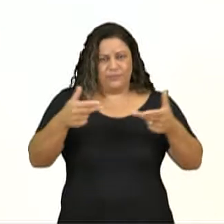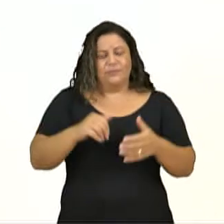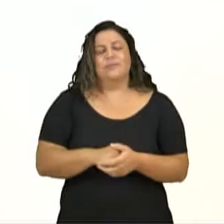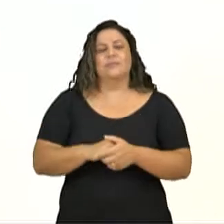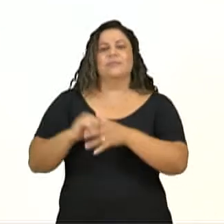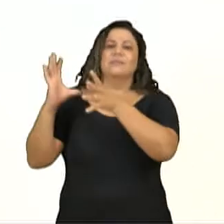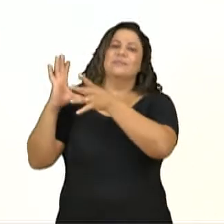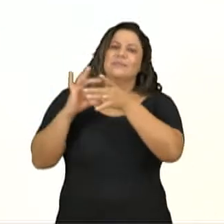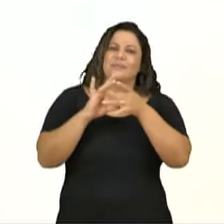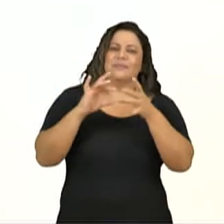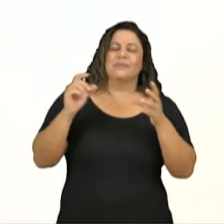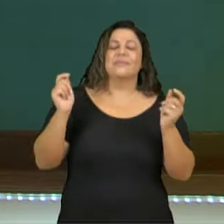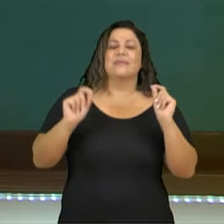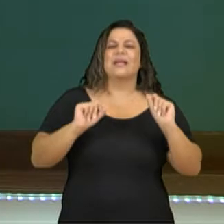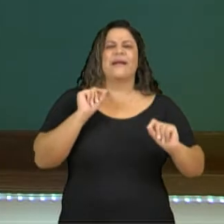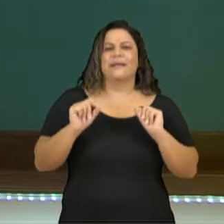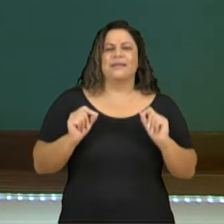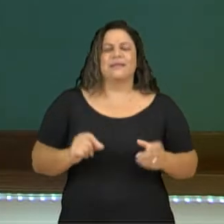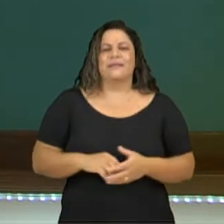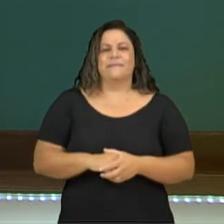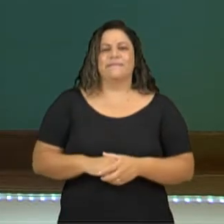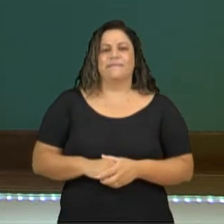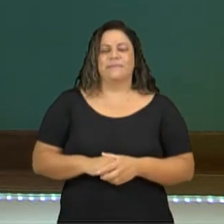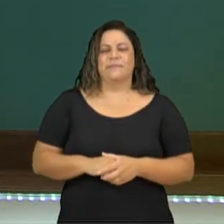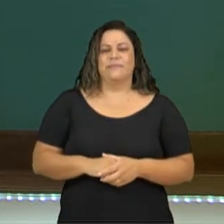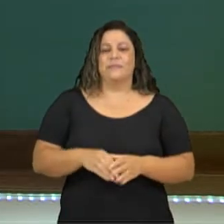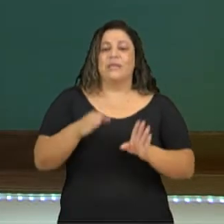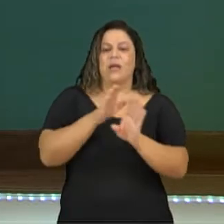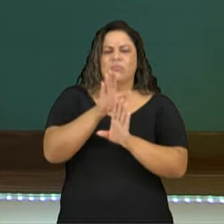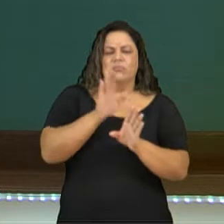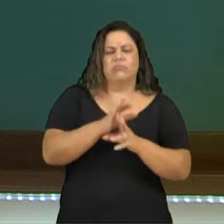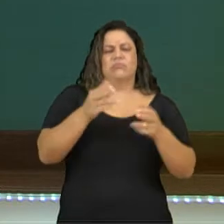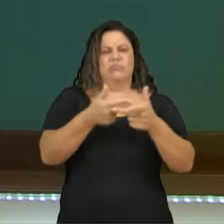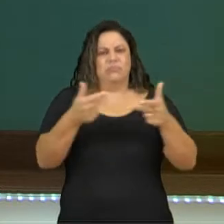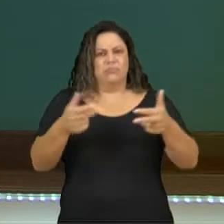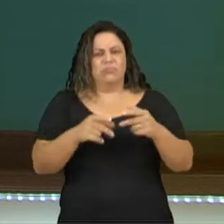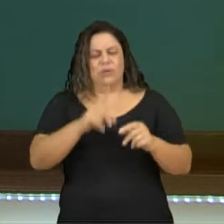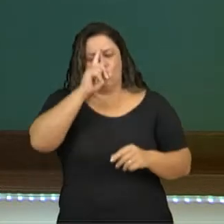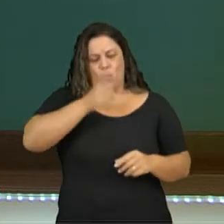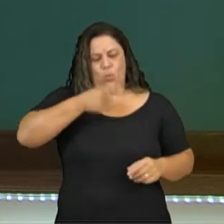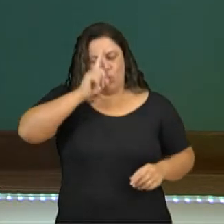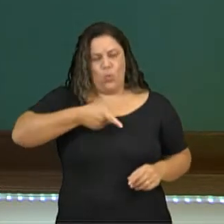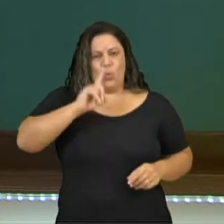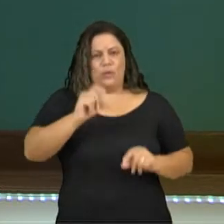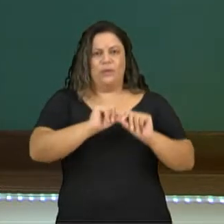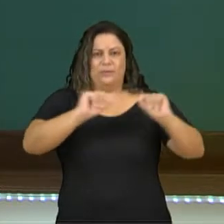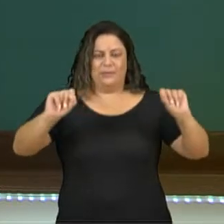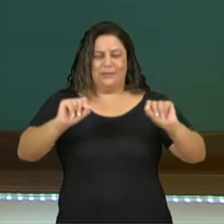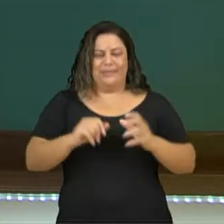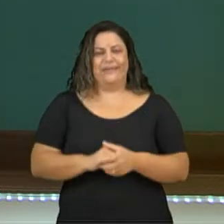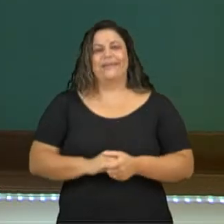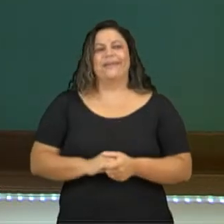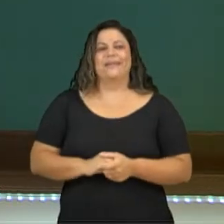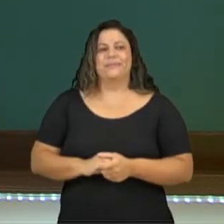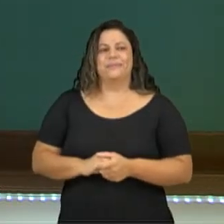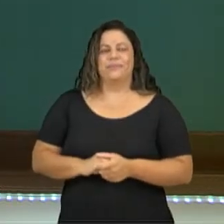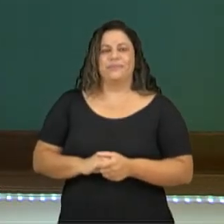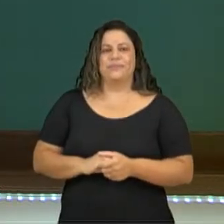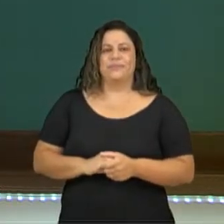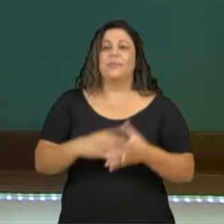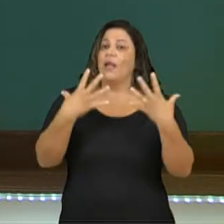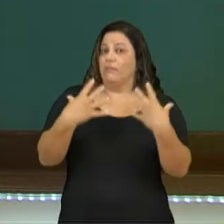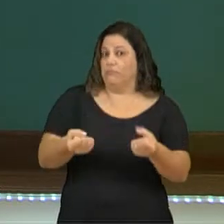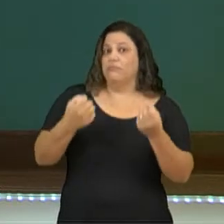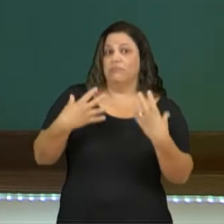contexto, para instruir, aconselhar, ordenar, permitir e